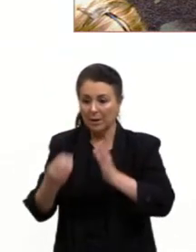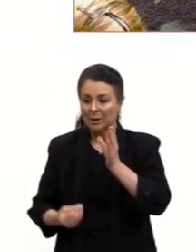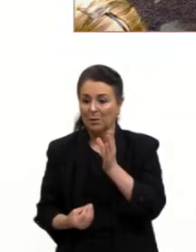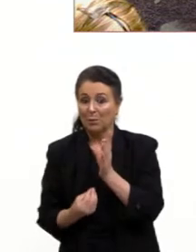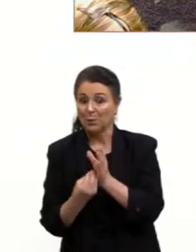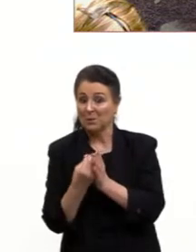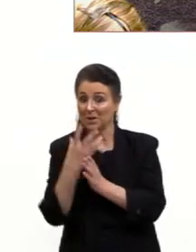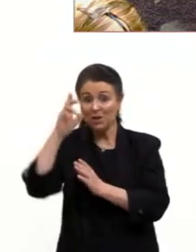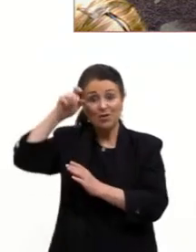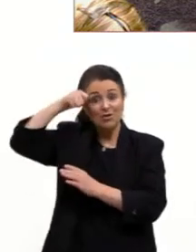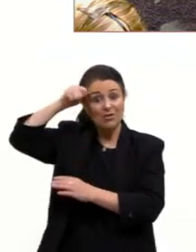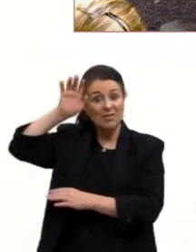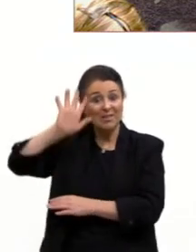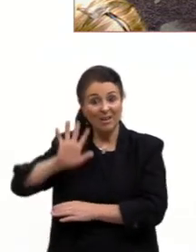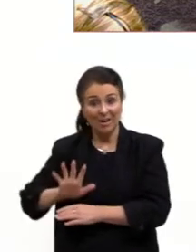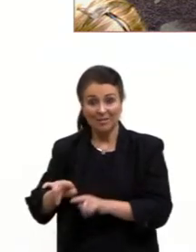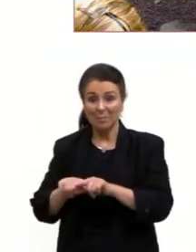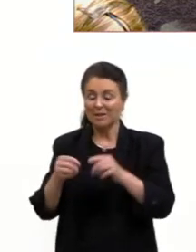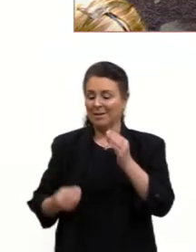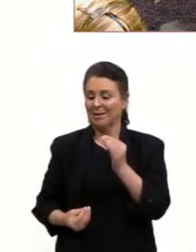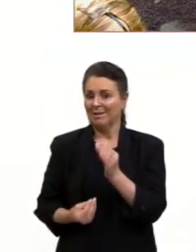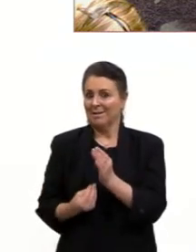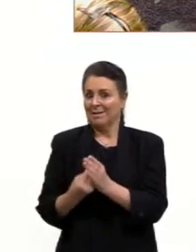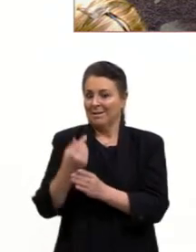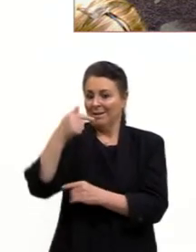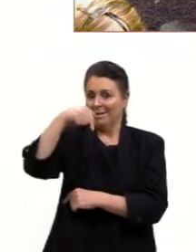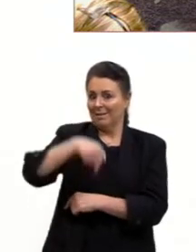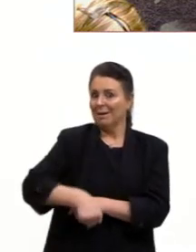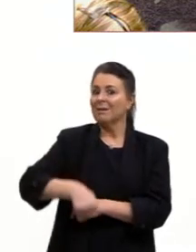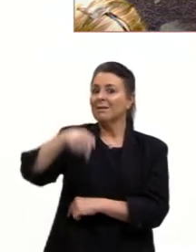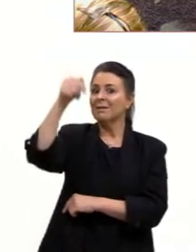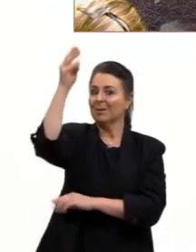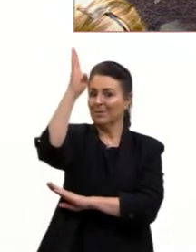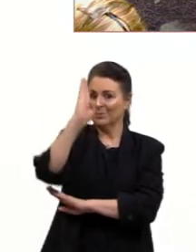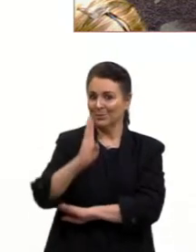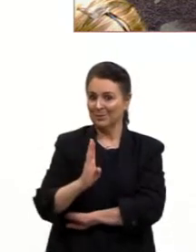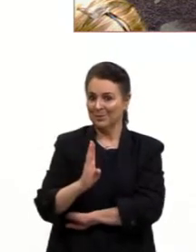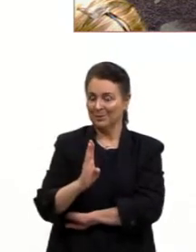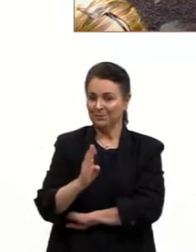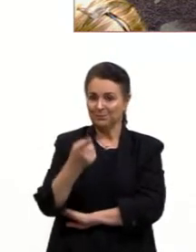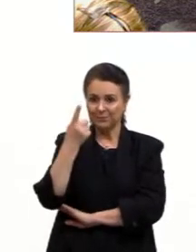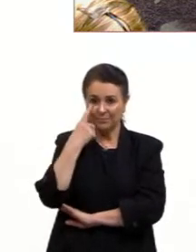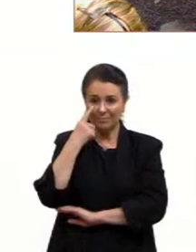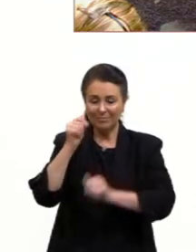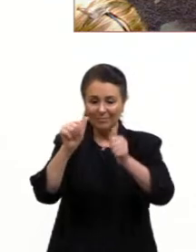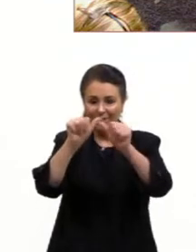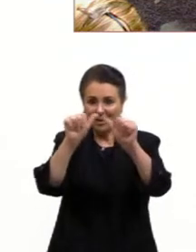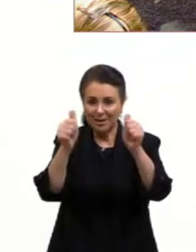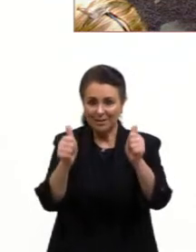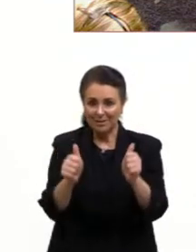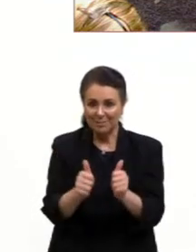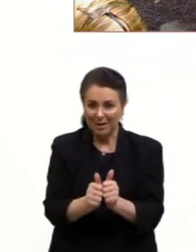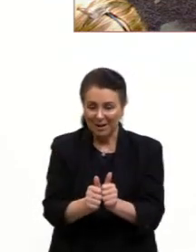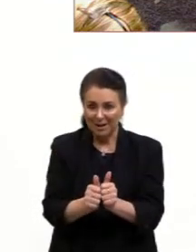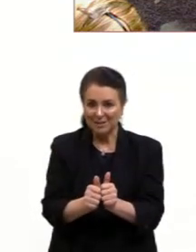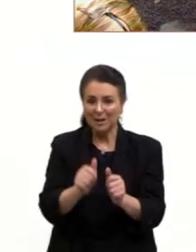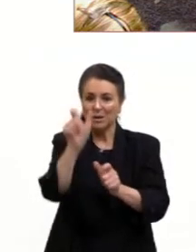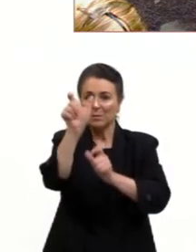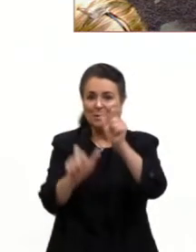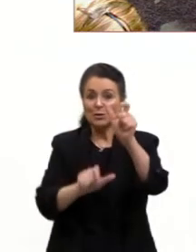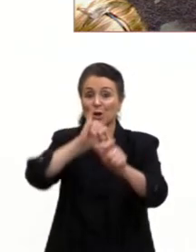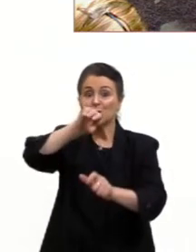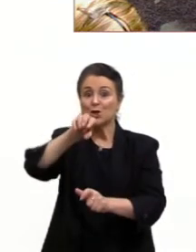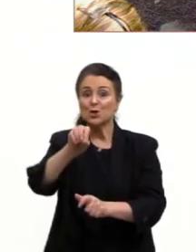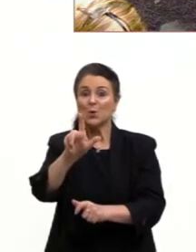africana, mas ela é criada no Brasil. E a gente vê aqui imagens das pessoas jogando a capoeira, na